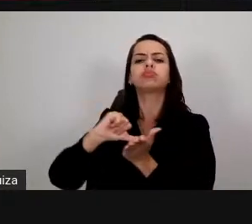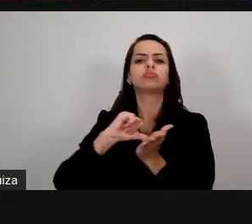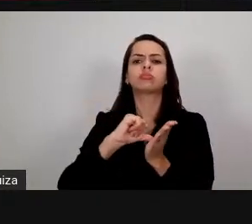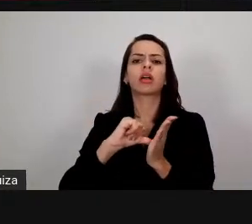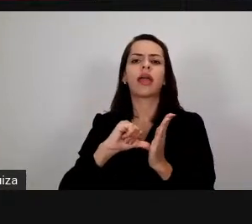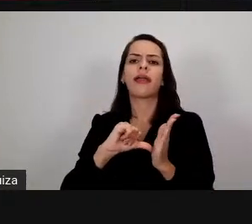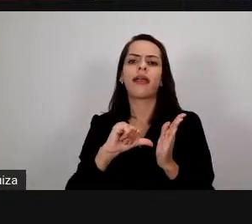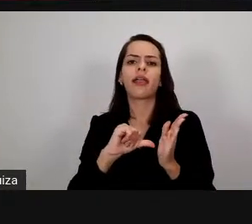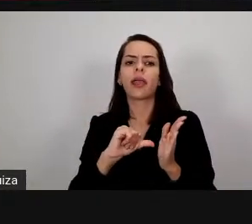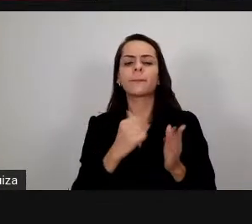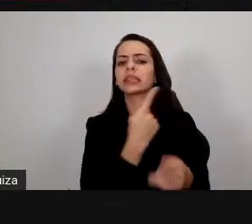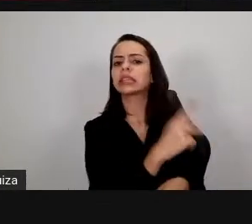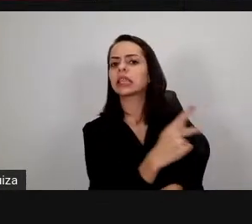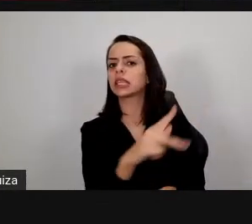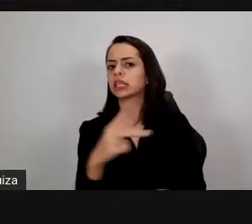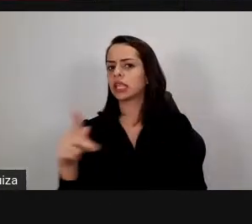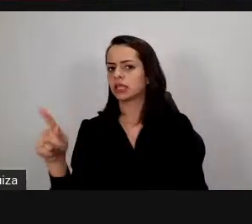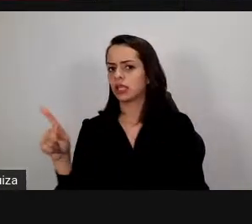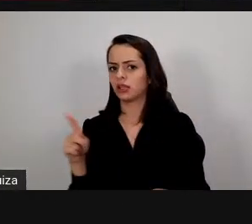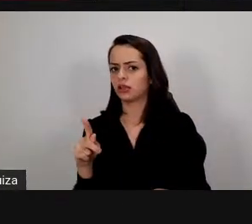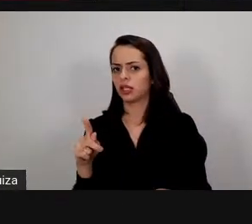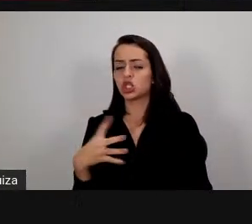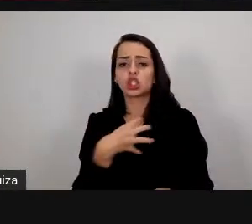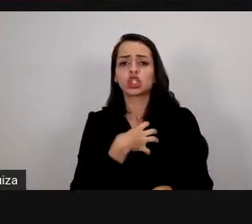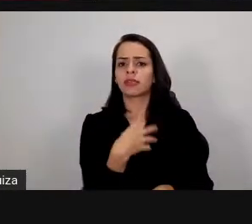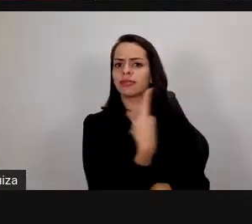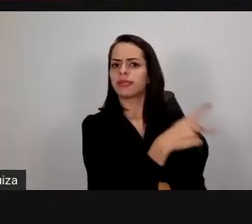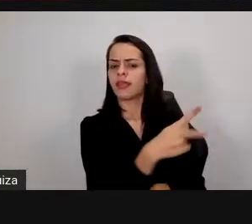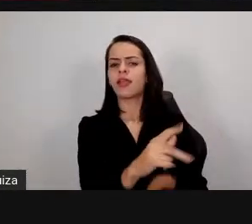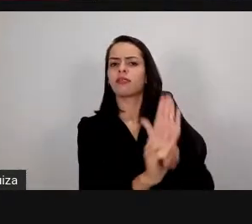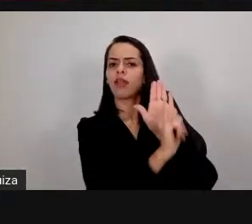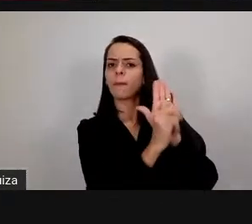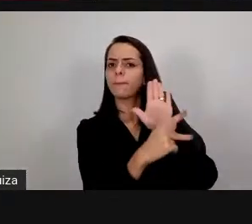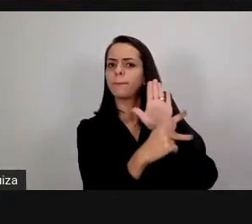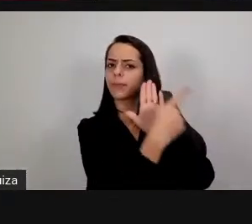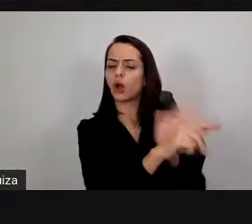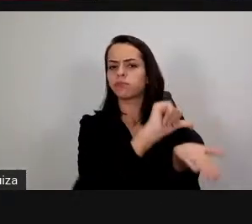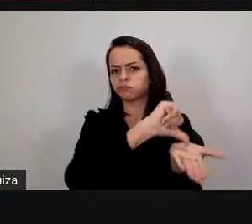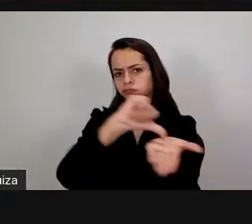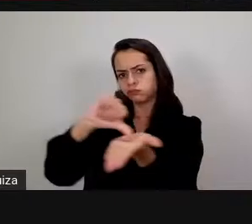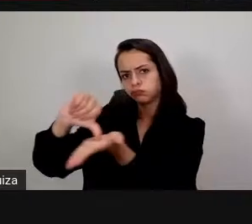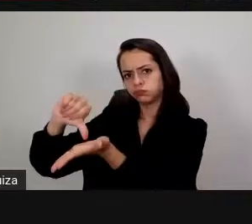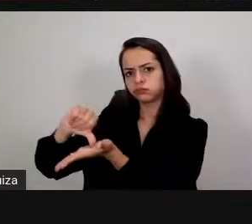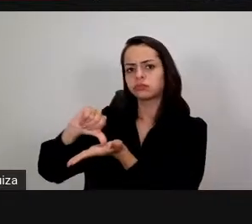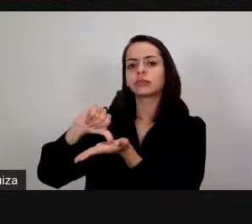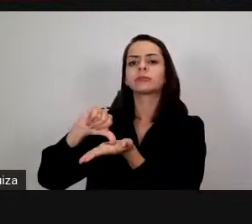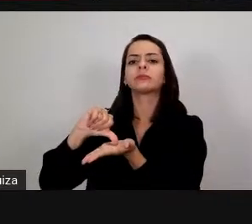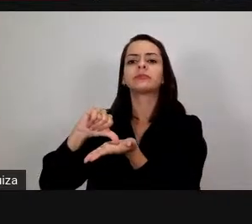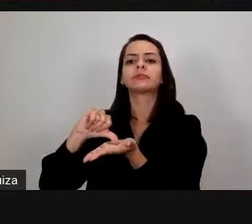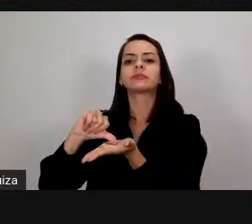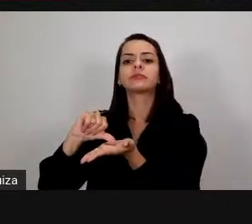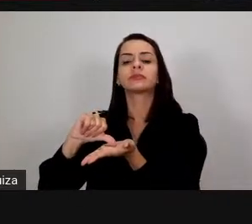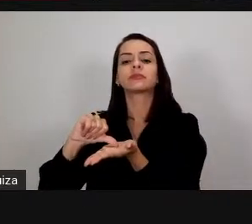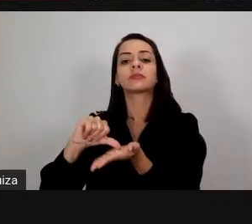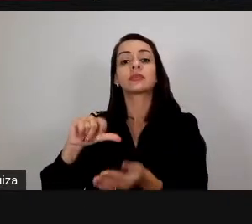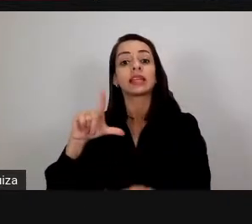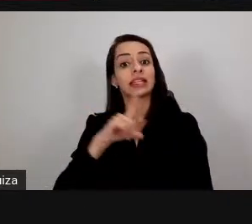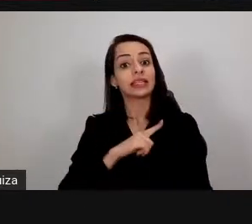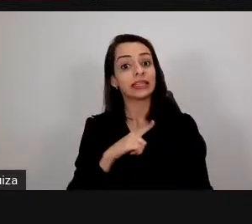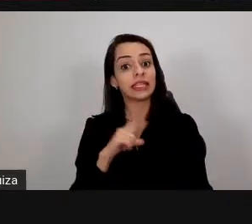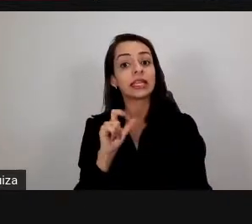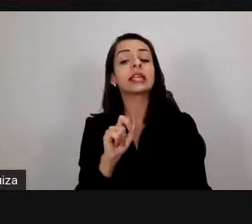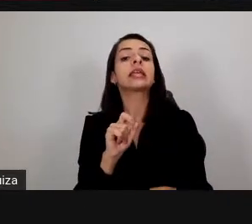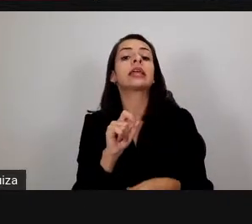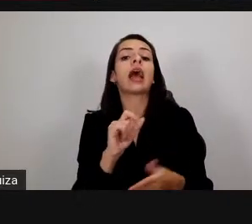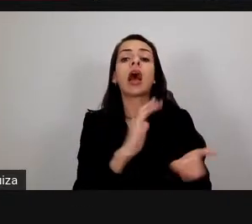pensado a partir da identidade local de cada unidade nós temos o cuidado de perceber essas inteligências